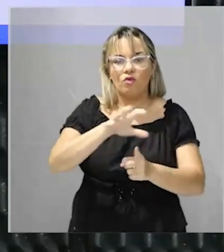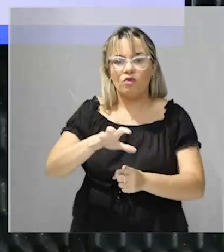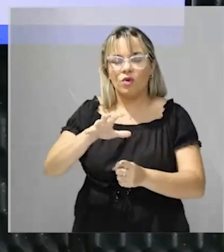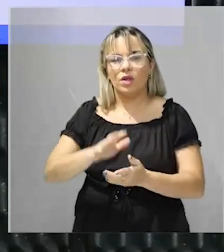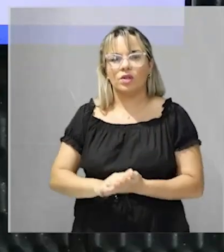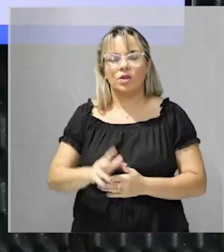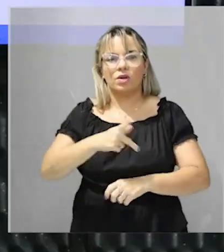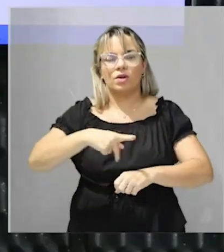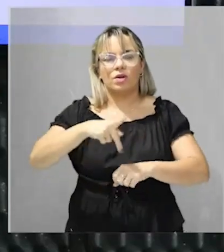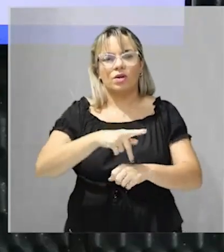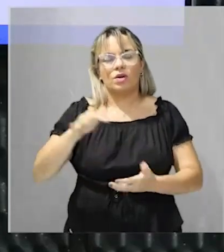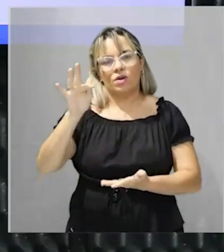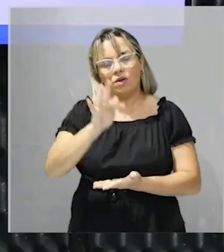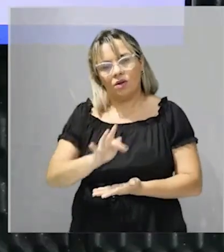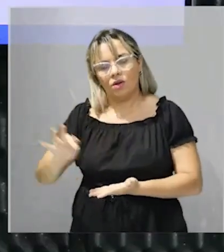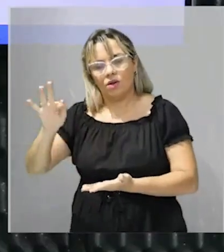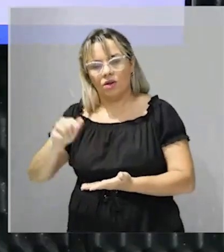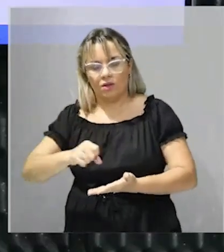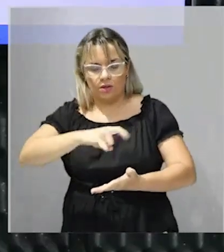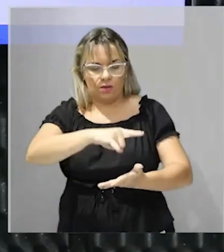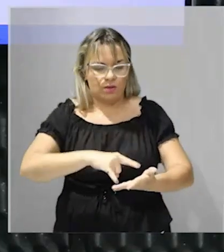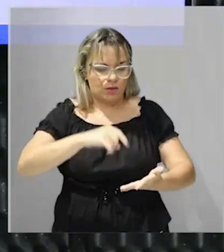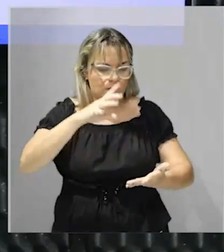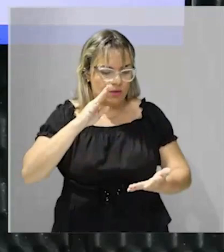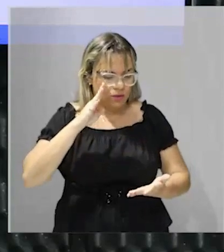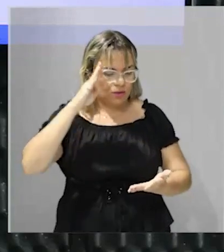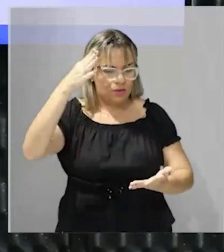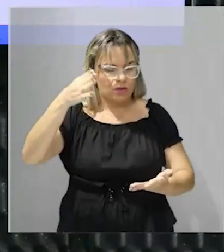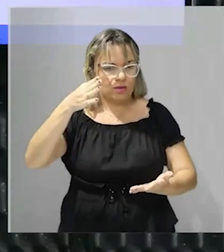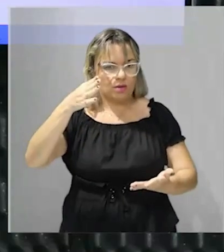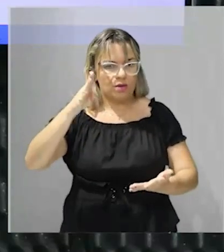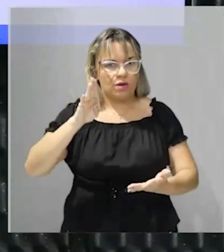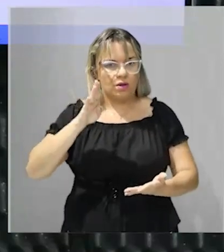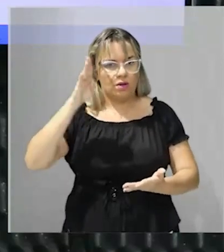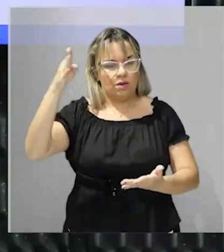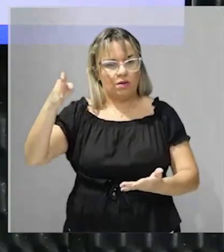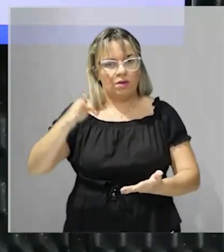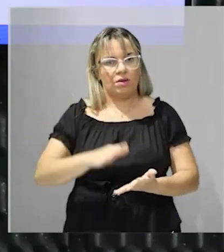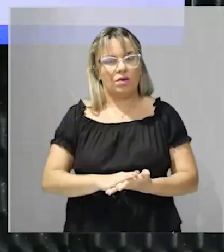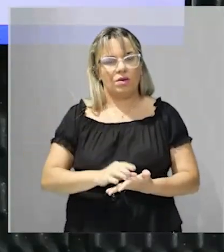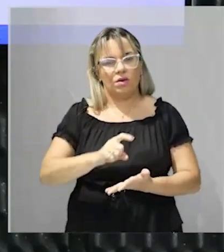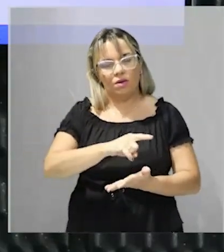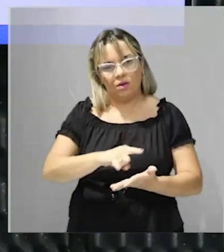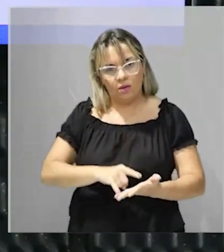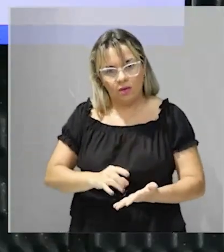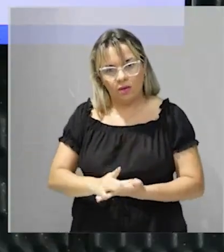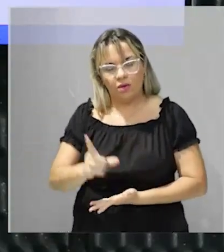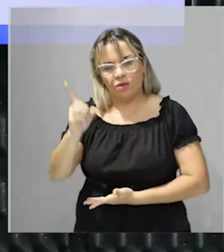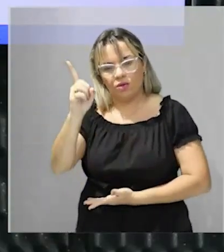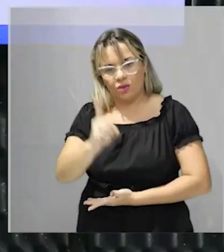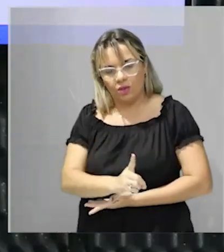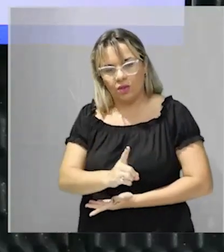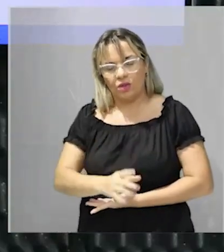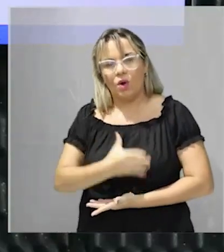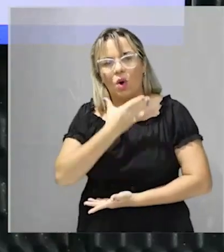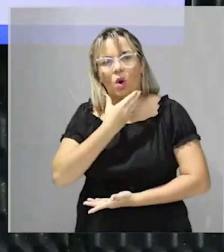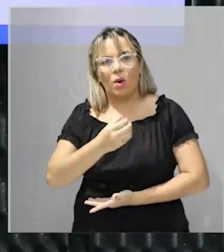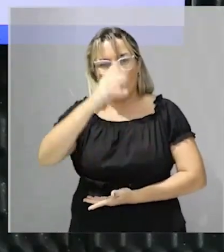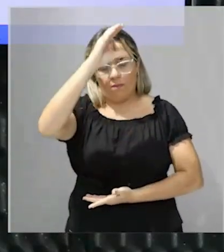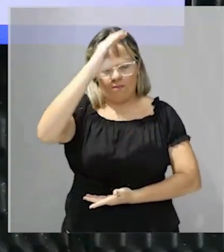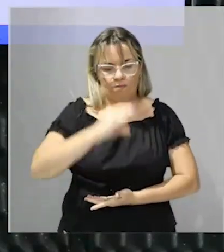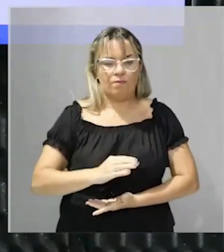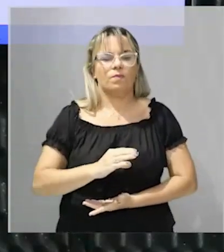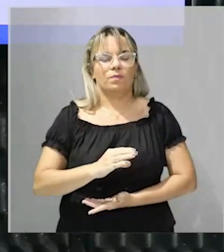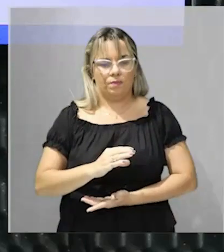Francesa que foi a declaração universal a declaração melhor falando dos direitos do homem de cidadão a